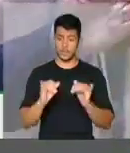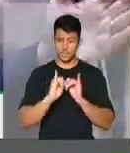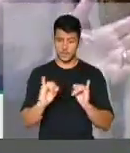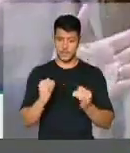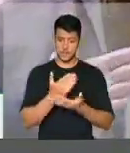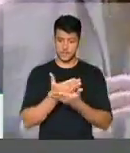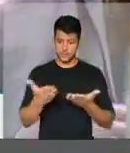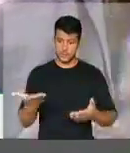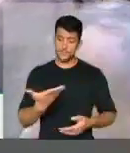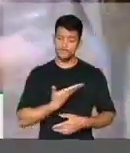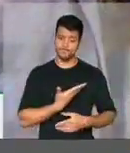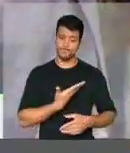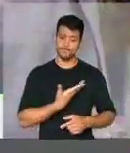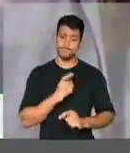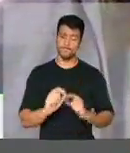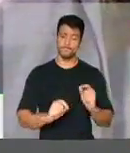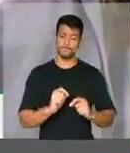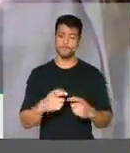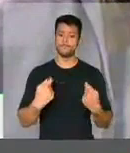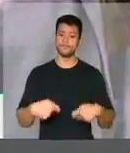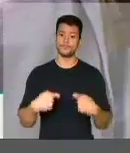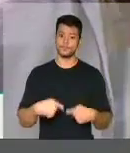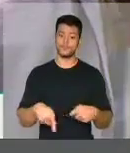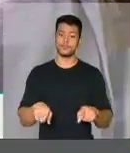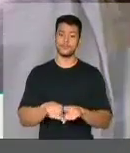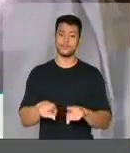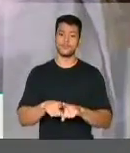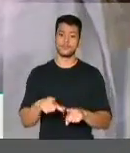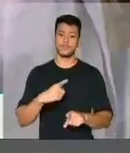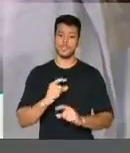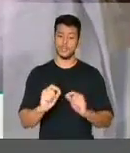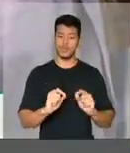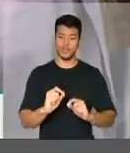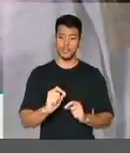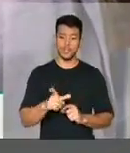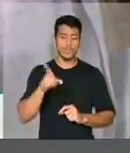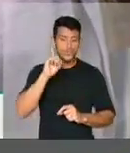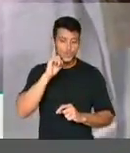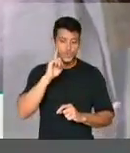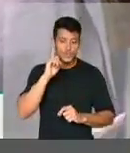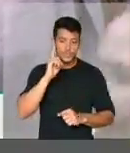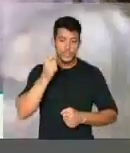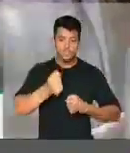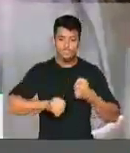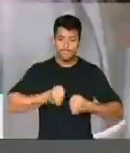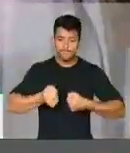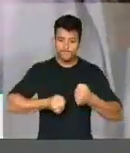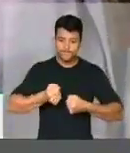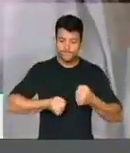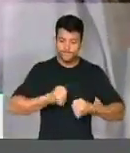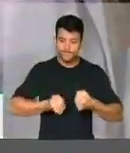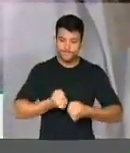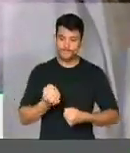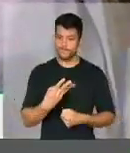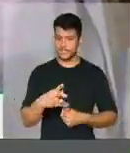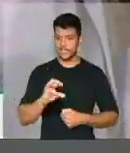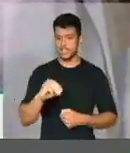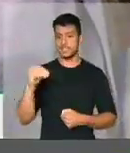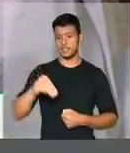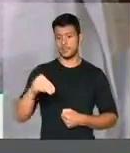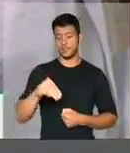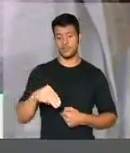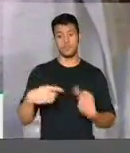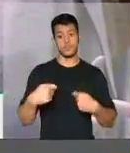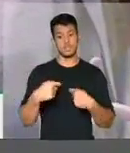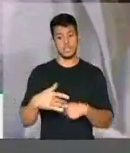companheiros, amigos, que façam meia hora de esteira todo dia. É saúde para poder enfrentar